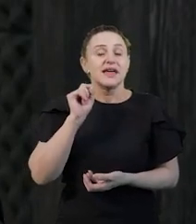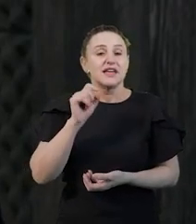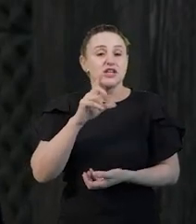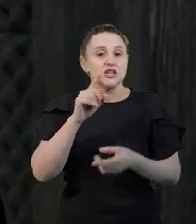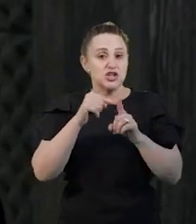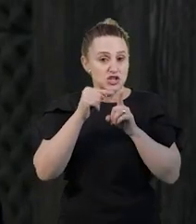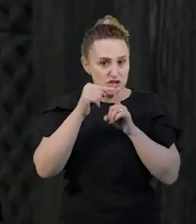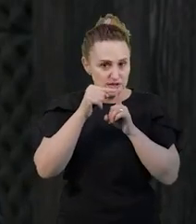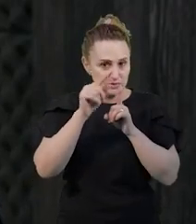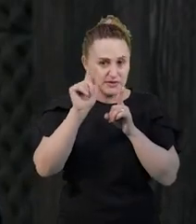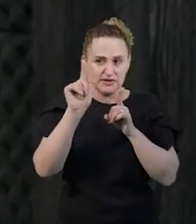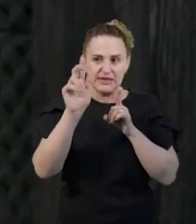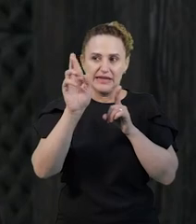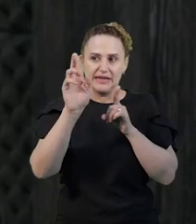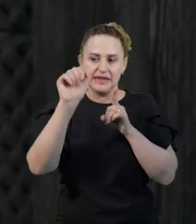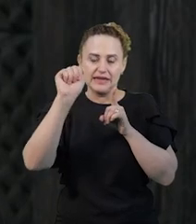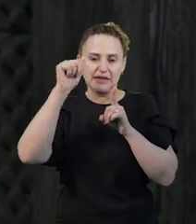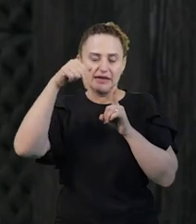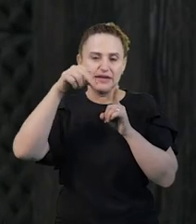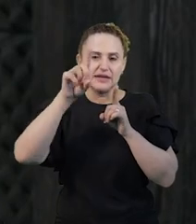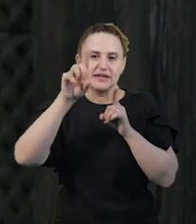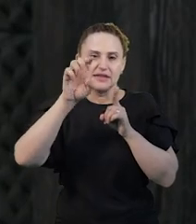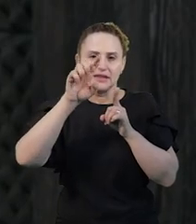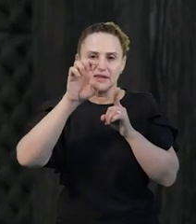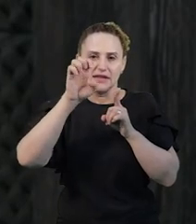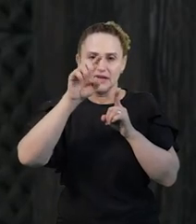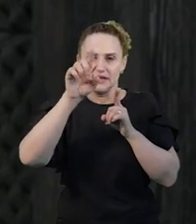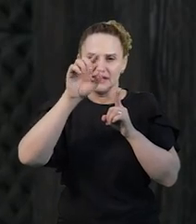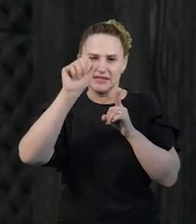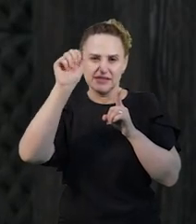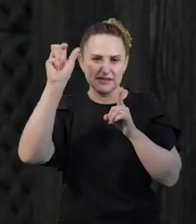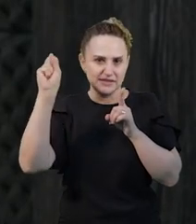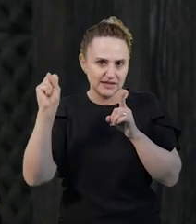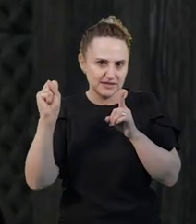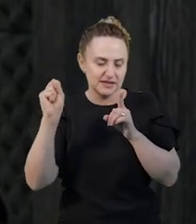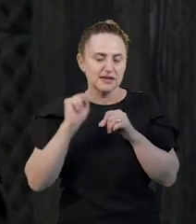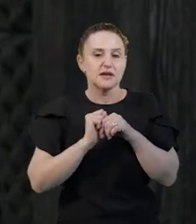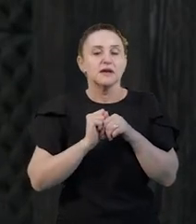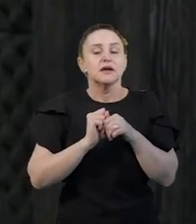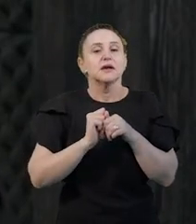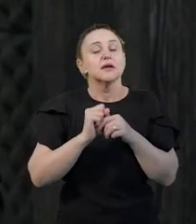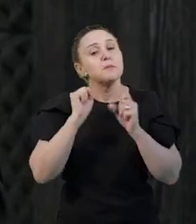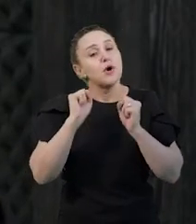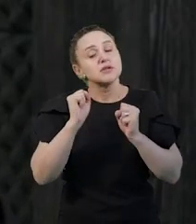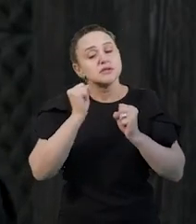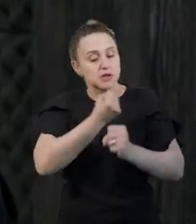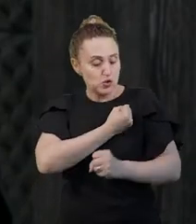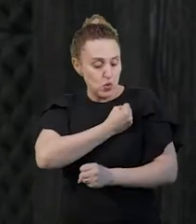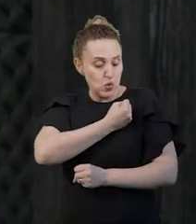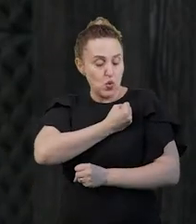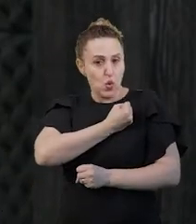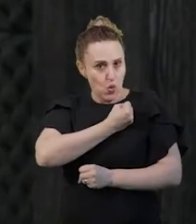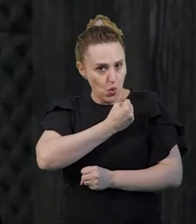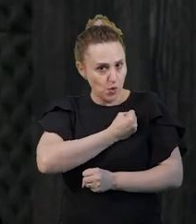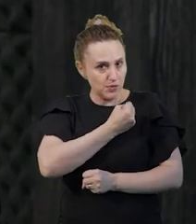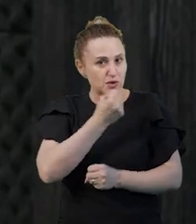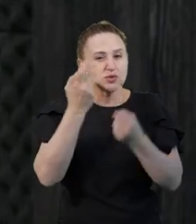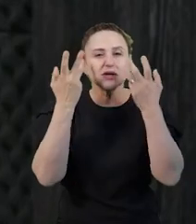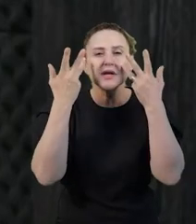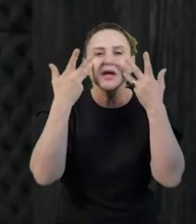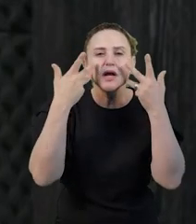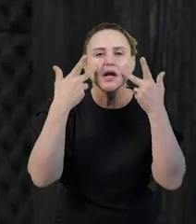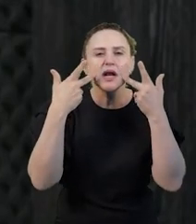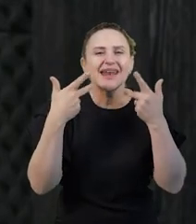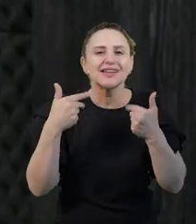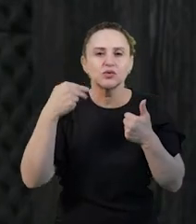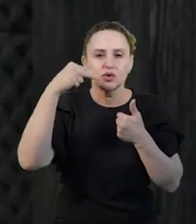podem ser contadas um, dois, três, que são os naturais. E outras que podem ser grandezas contínuas, por exemplo,